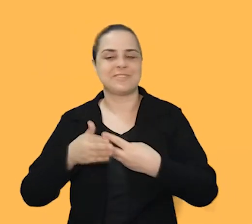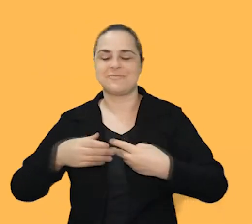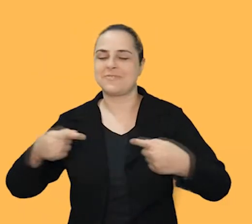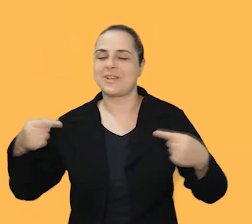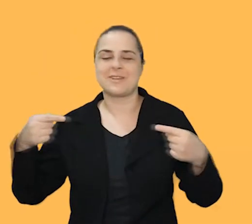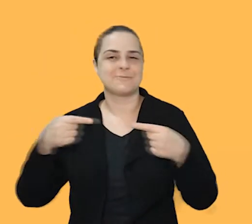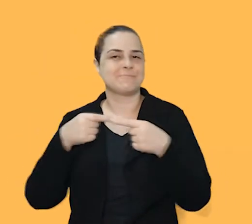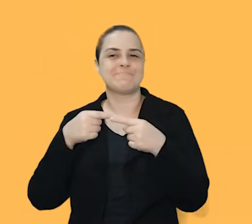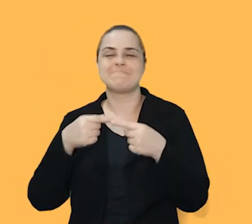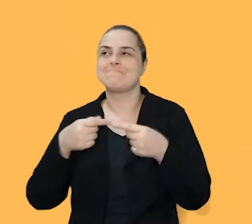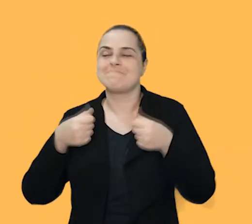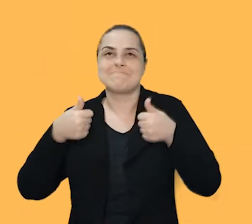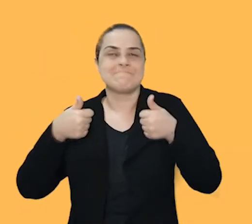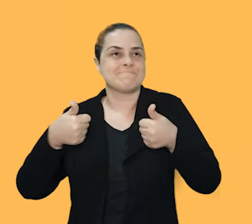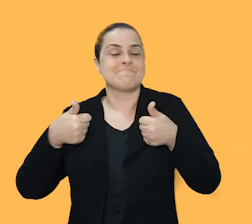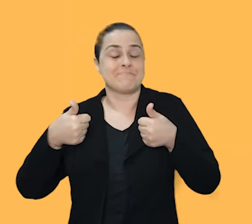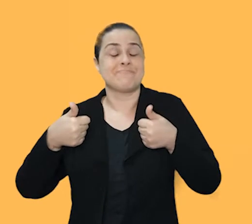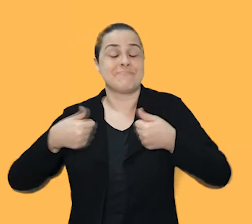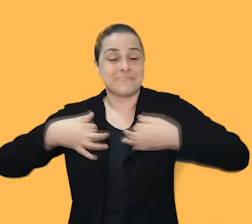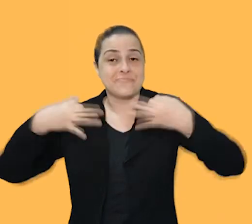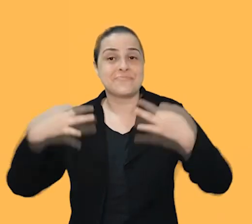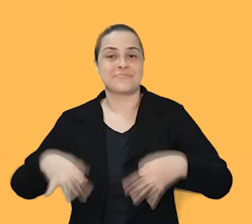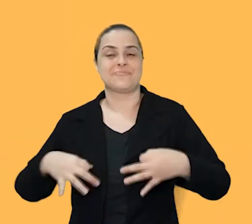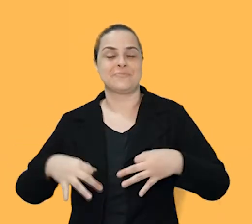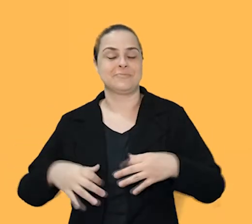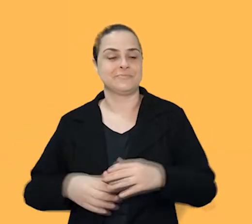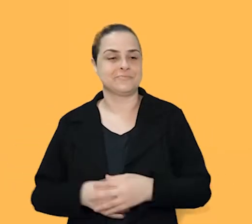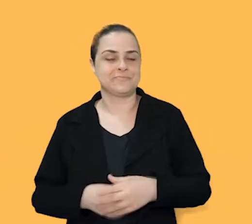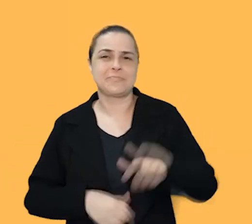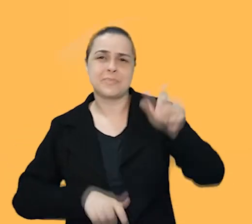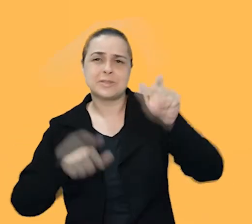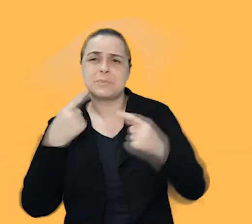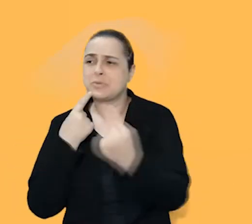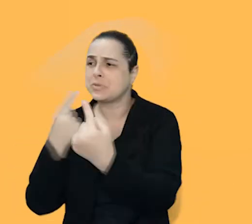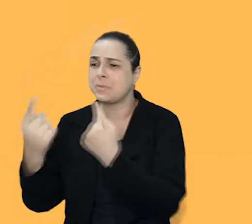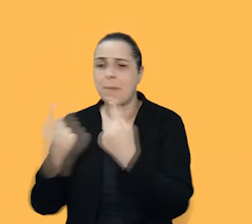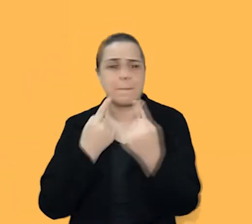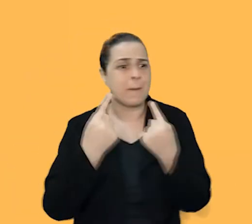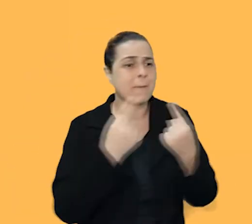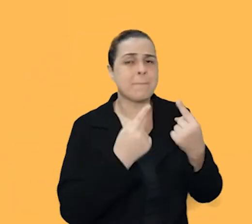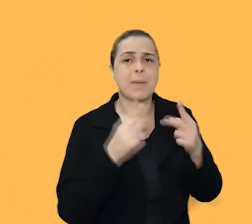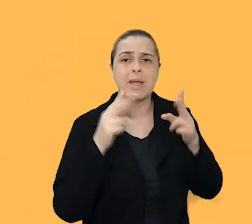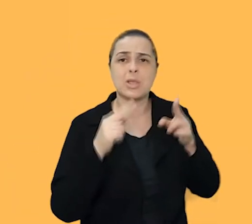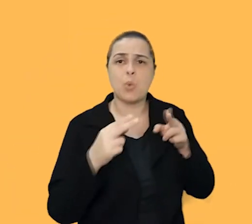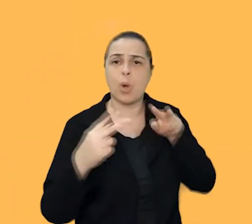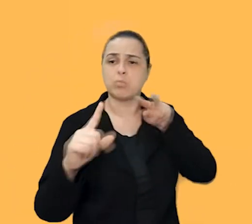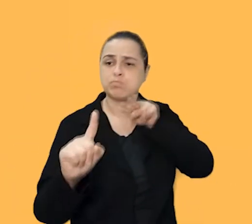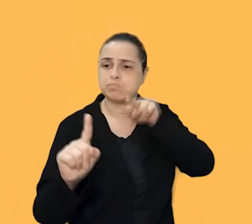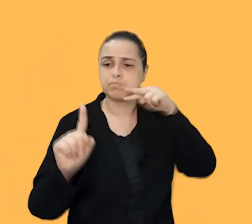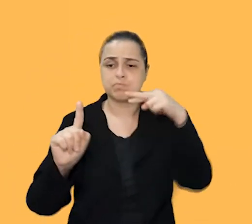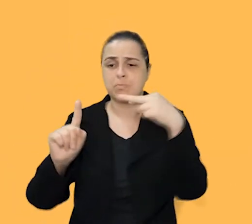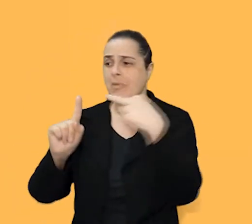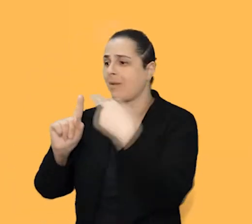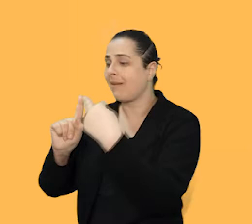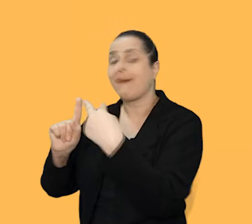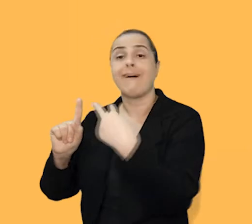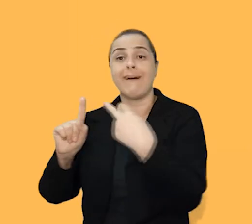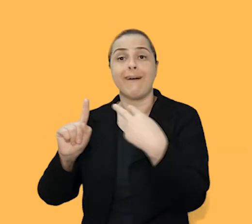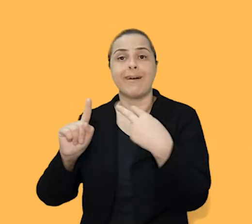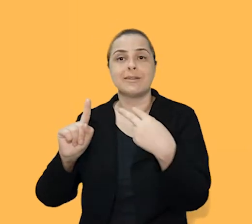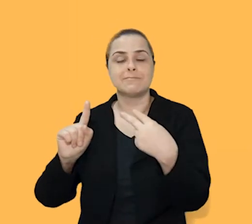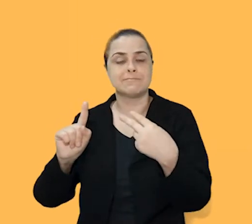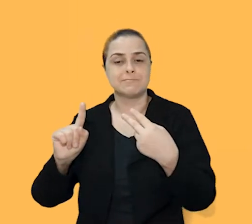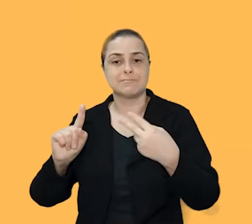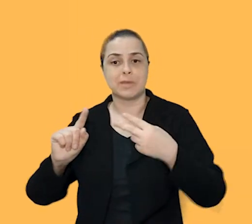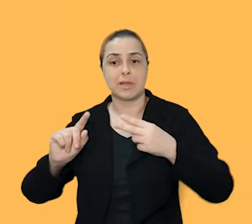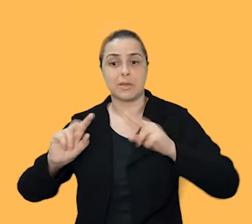diálogos, mais espaços onde as pessoas possam se olhar, escutar e se identificar